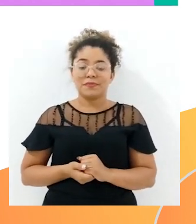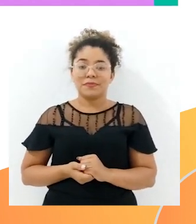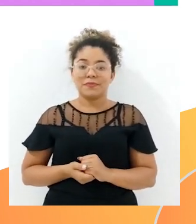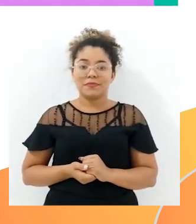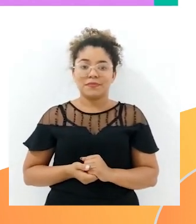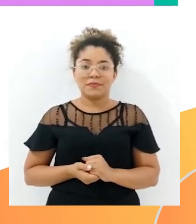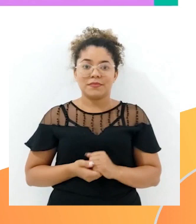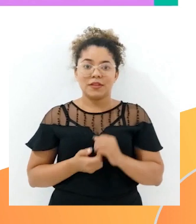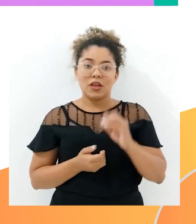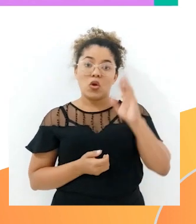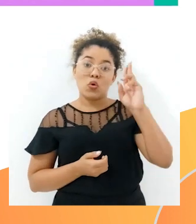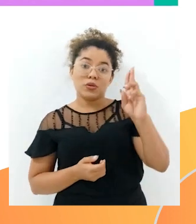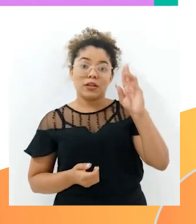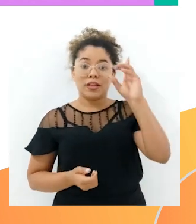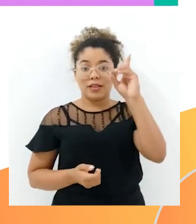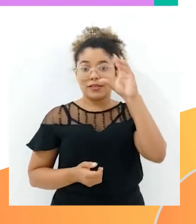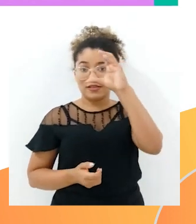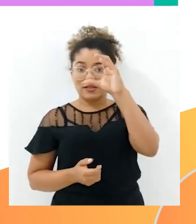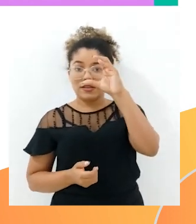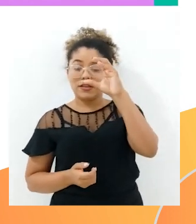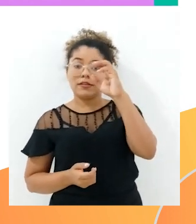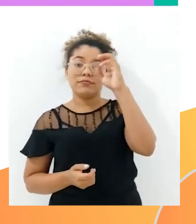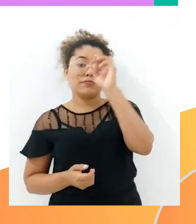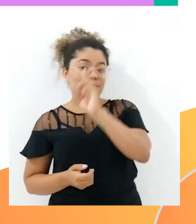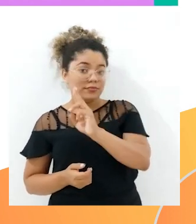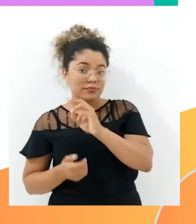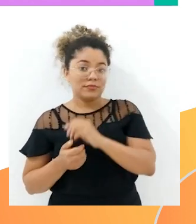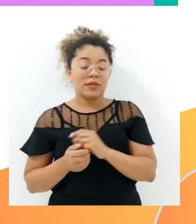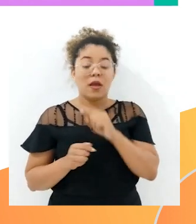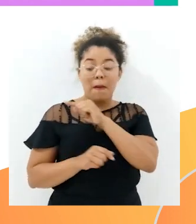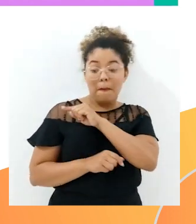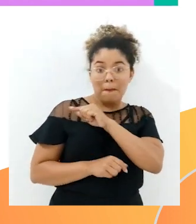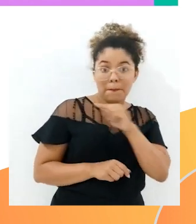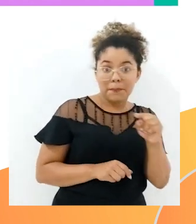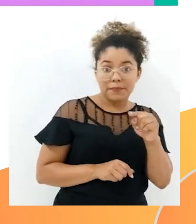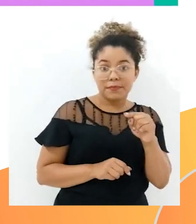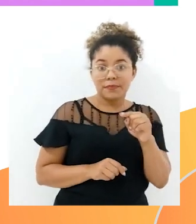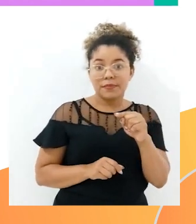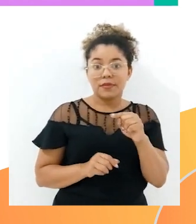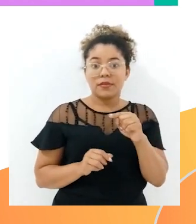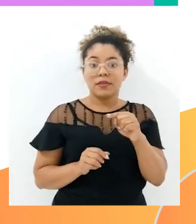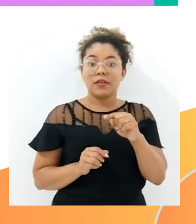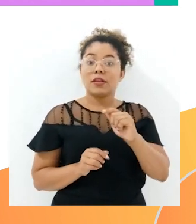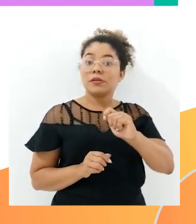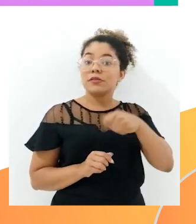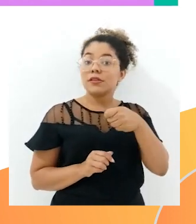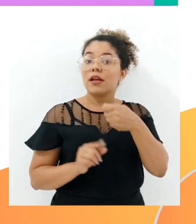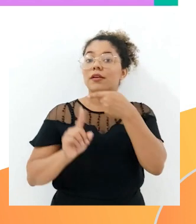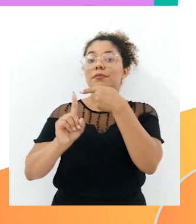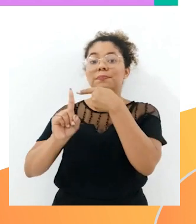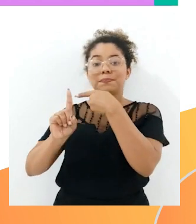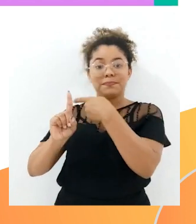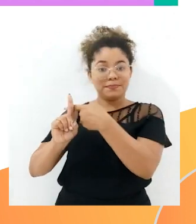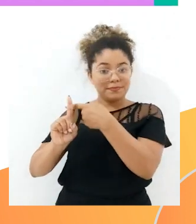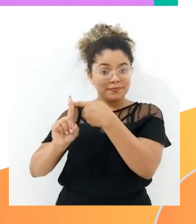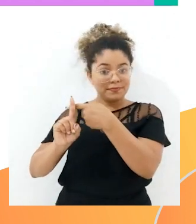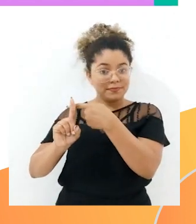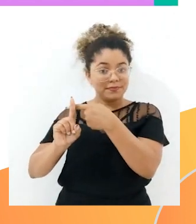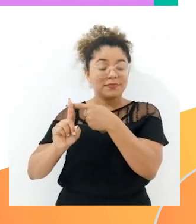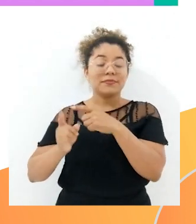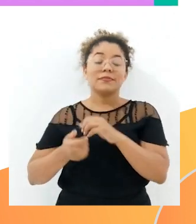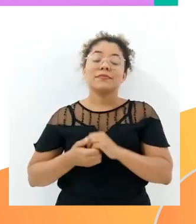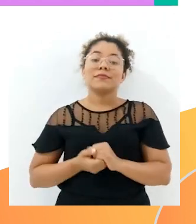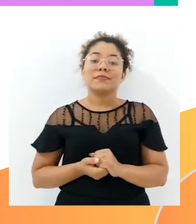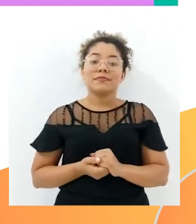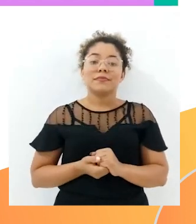o 1 na unidade de milhar. Vou passar um traço, indicar aqui qual operação é essa, que nesse caso é a